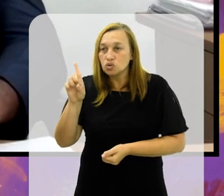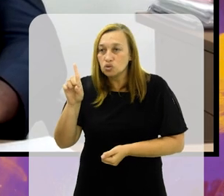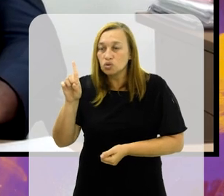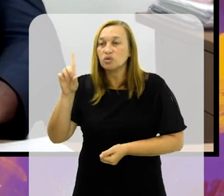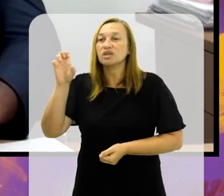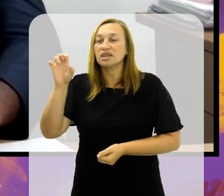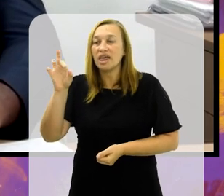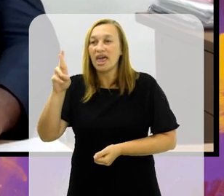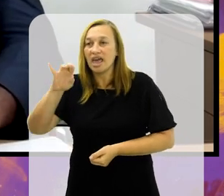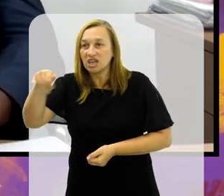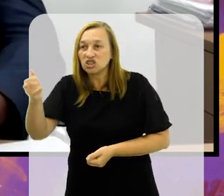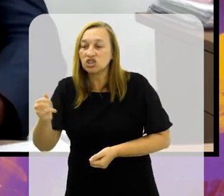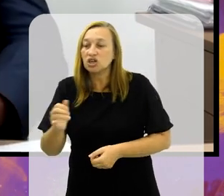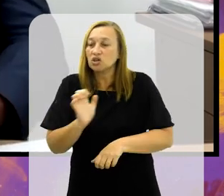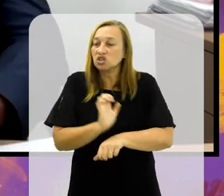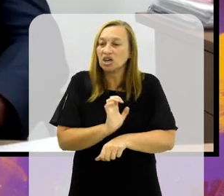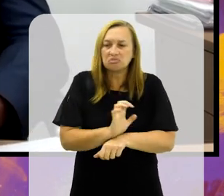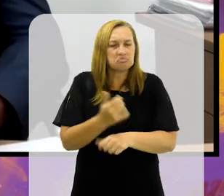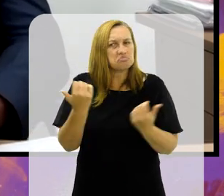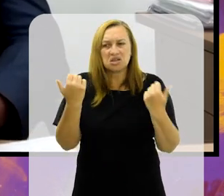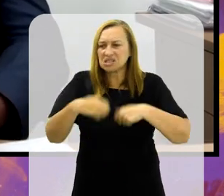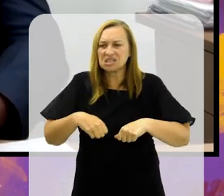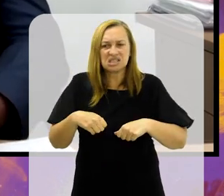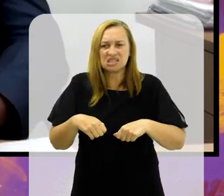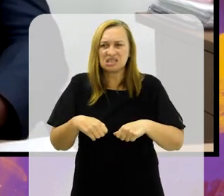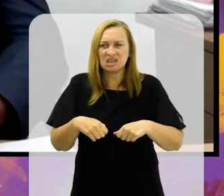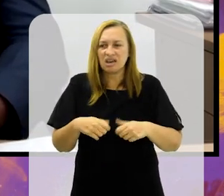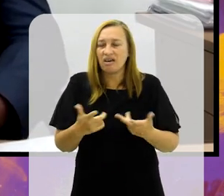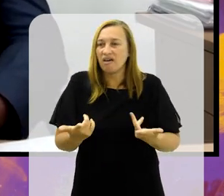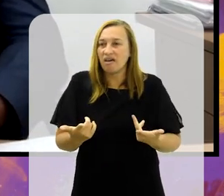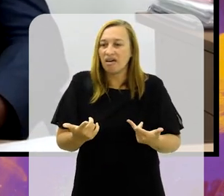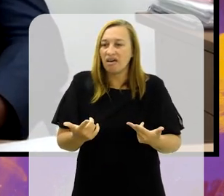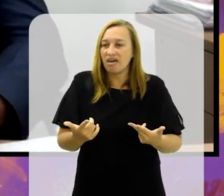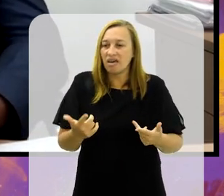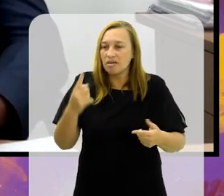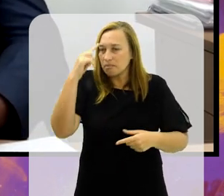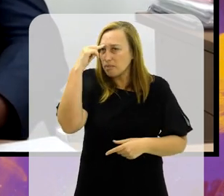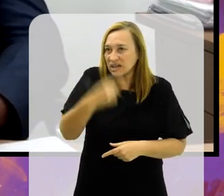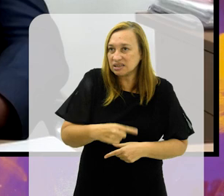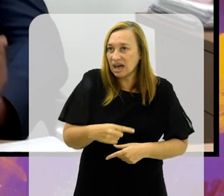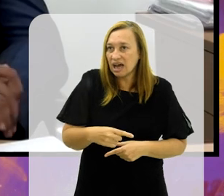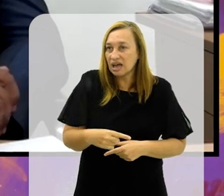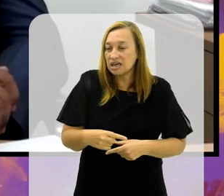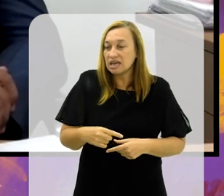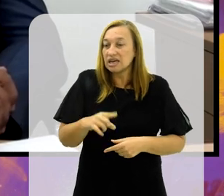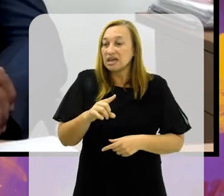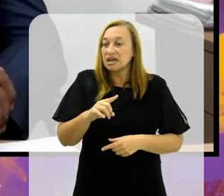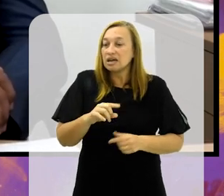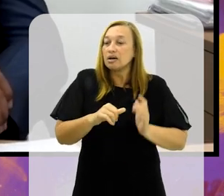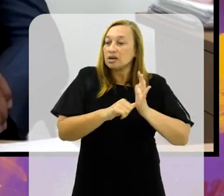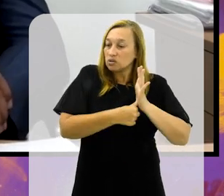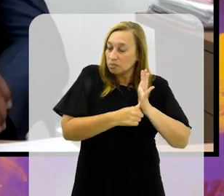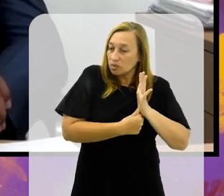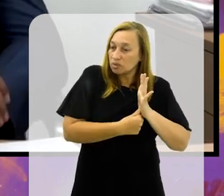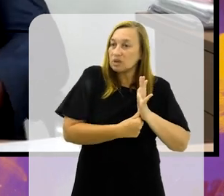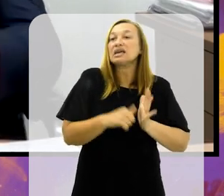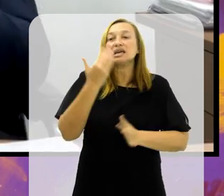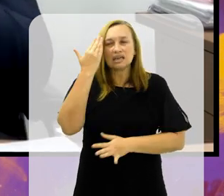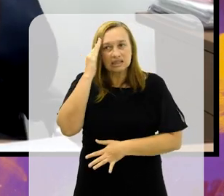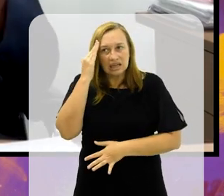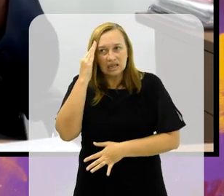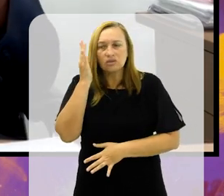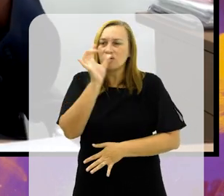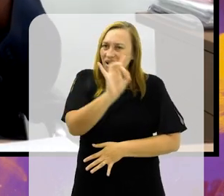é que o Estado não precise intervir, os próprios clubes entendam isso. eu estive agora com